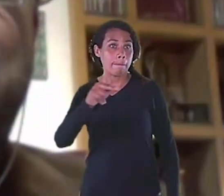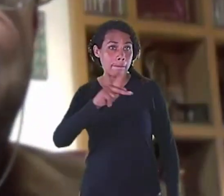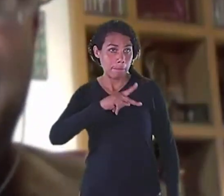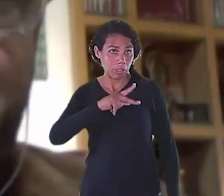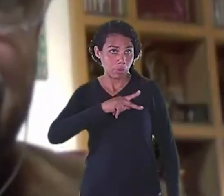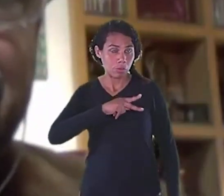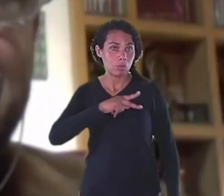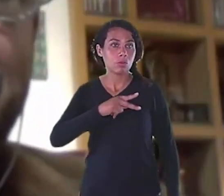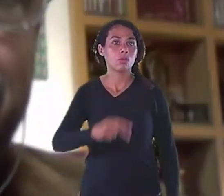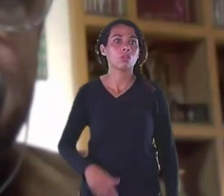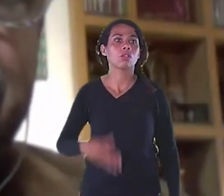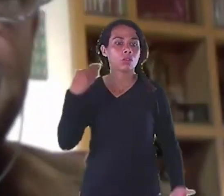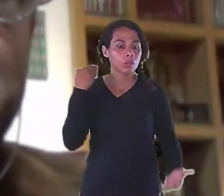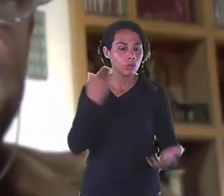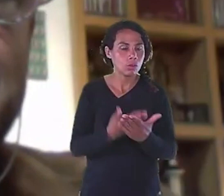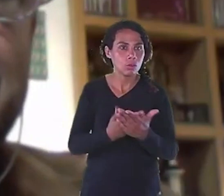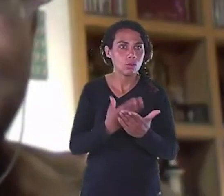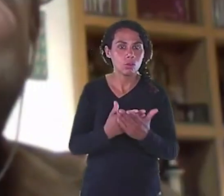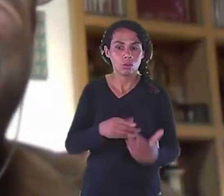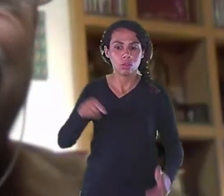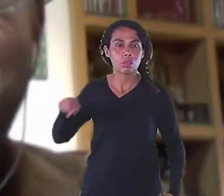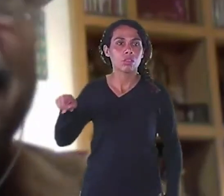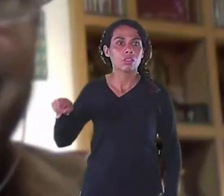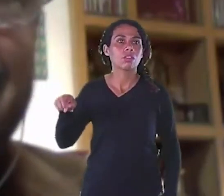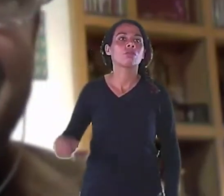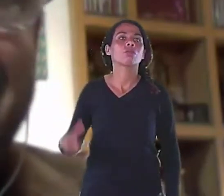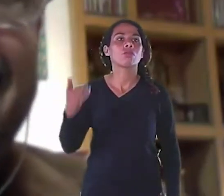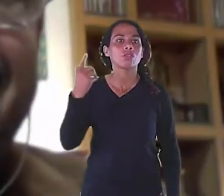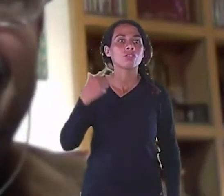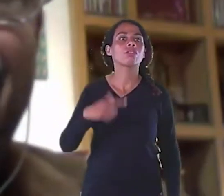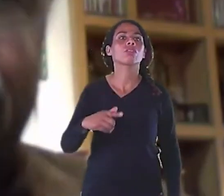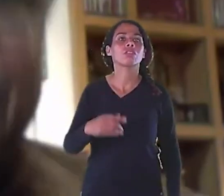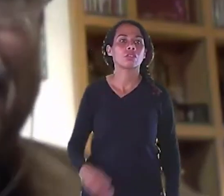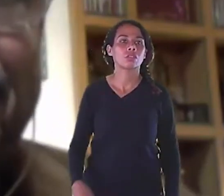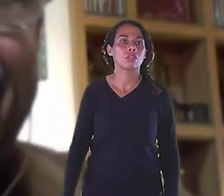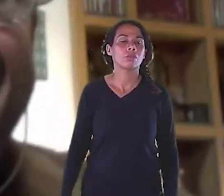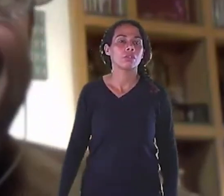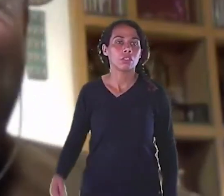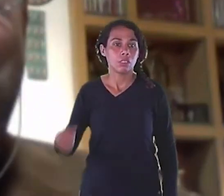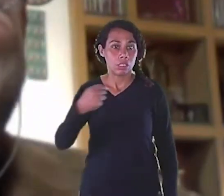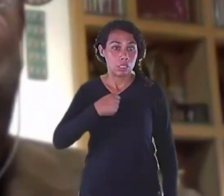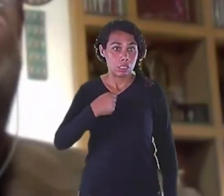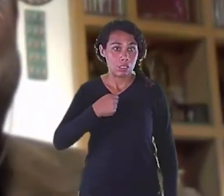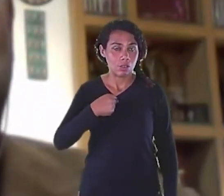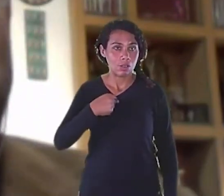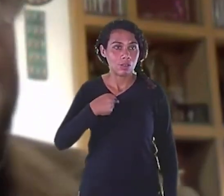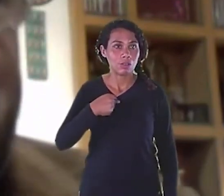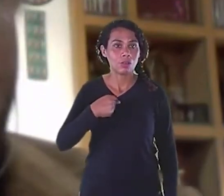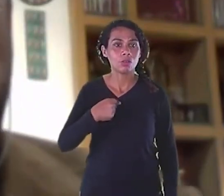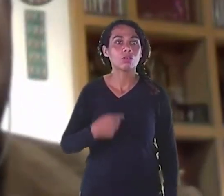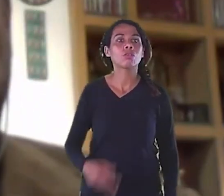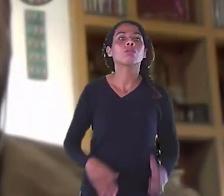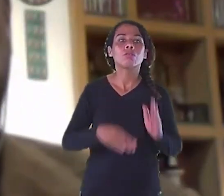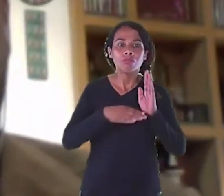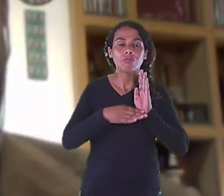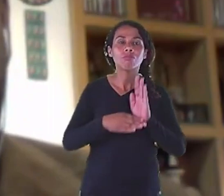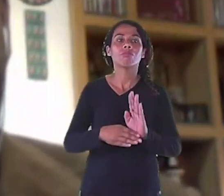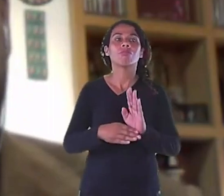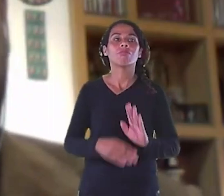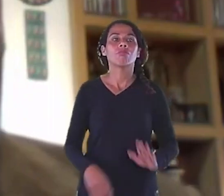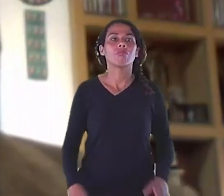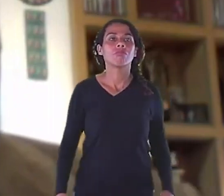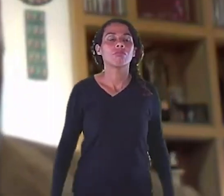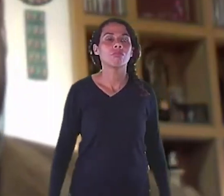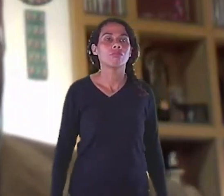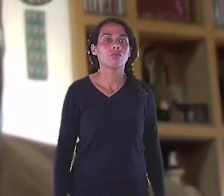universidade Que não tinha Afonso Não tinha editora Nós fundamos a editora Então eu comecei a perceber Que a gente poderia